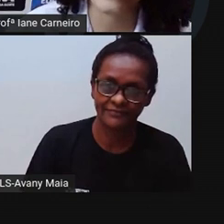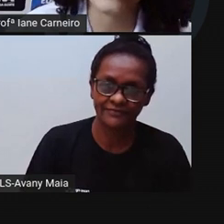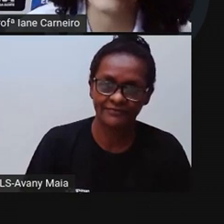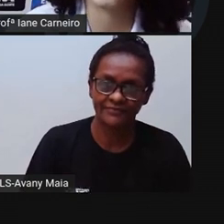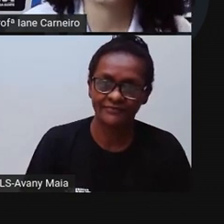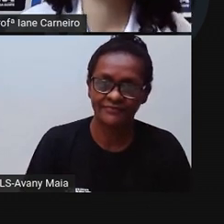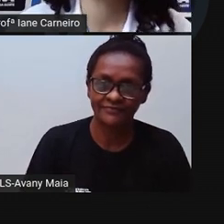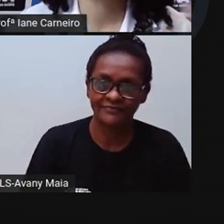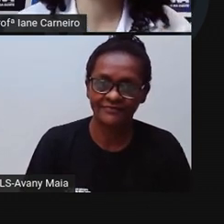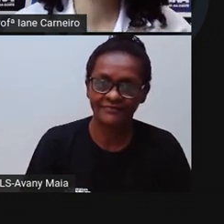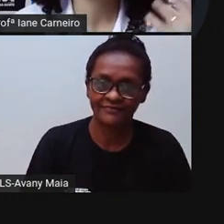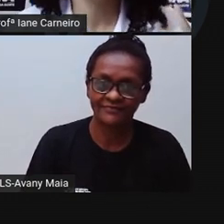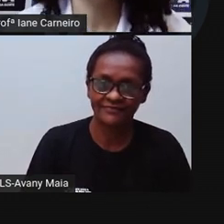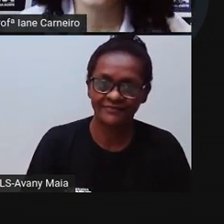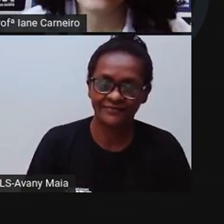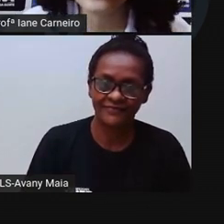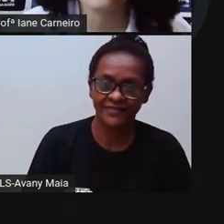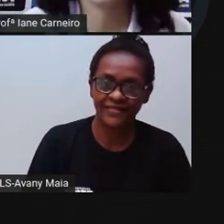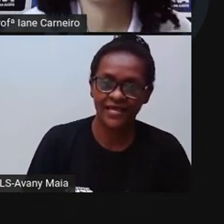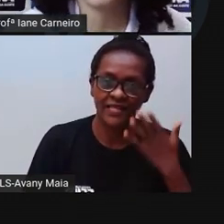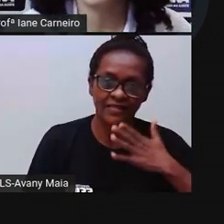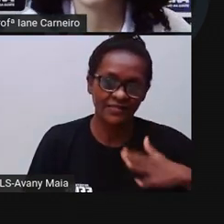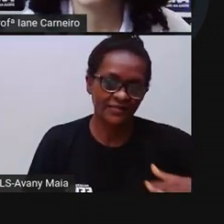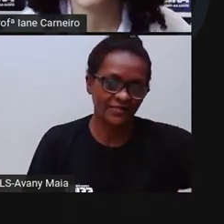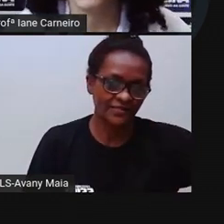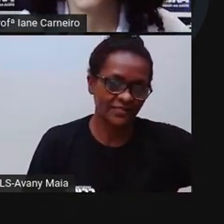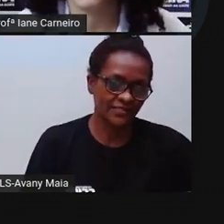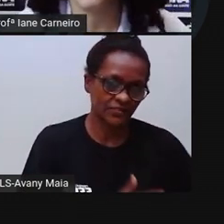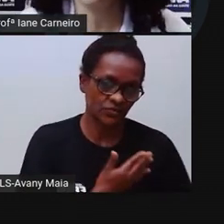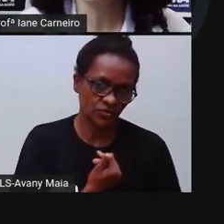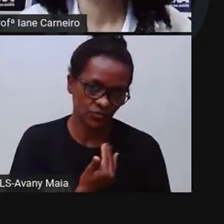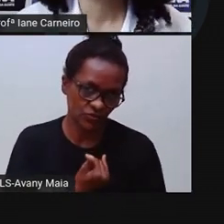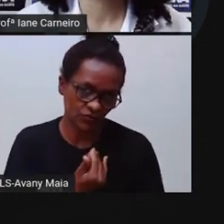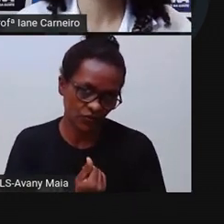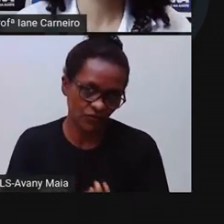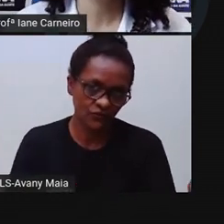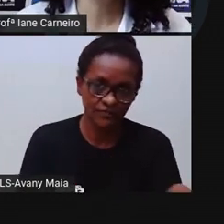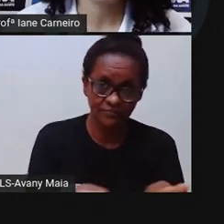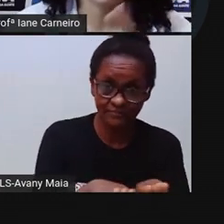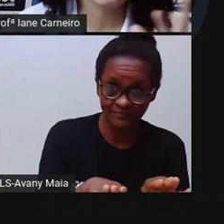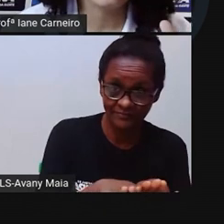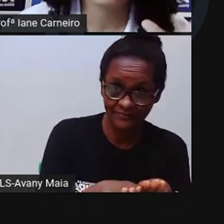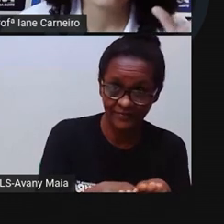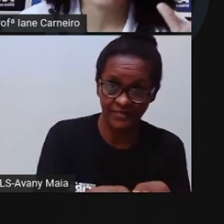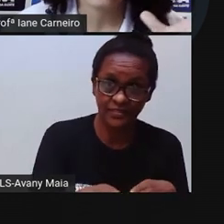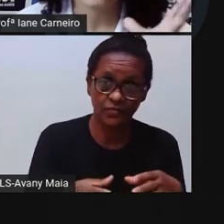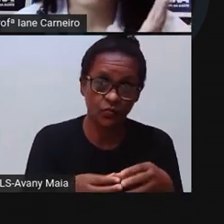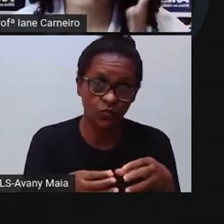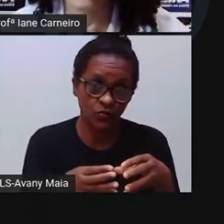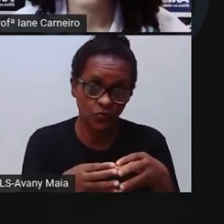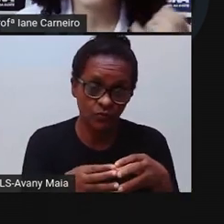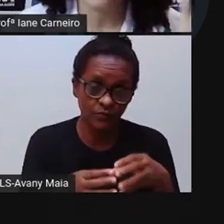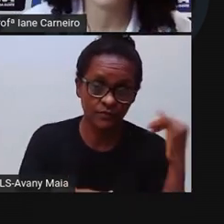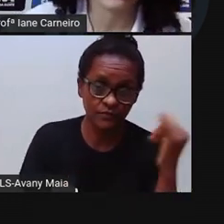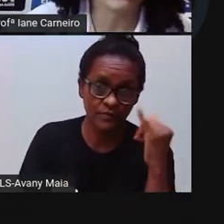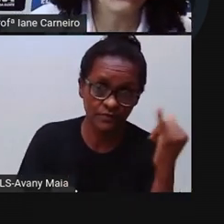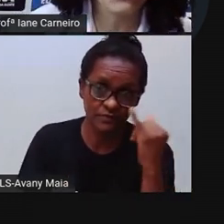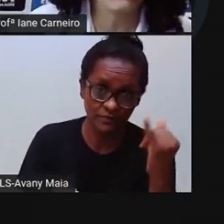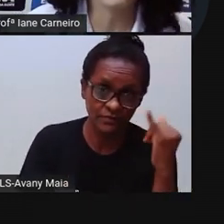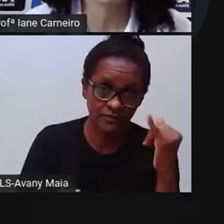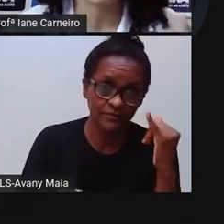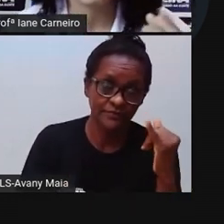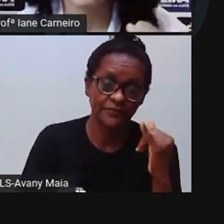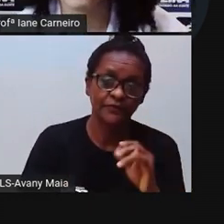comemoração, na verdade, pelo Estatuto da Criança e do Adolescente, né? Então o Estatuto, a gente vai ver aqui na história o que é o